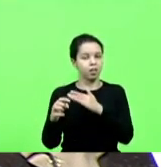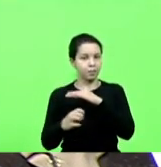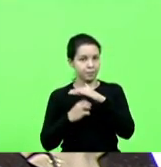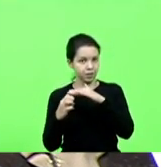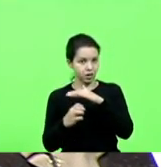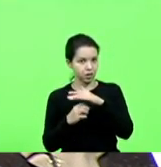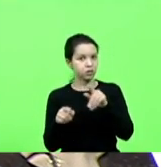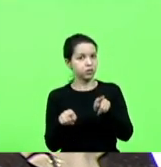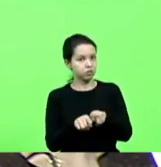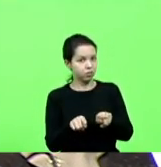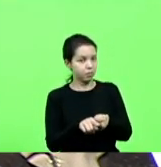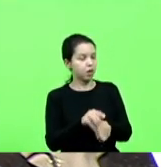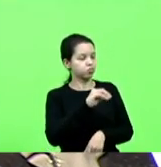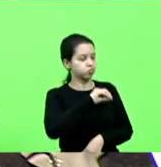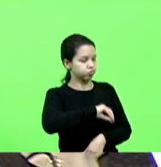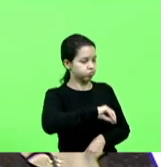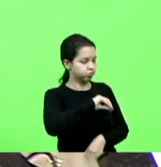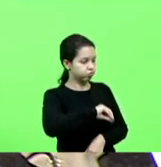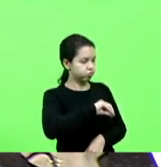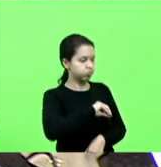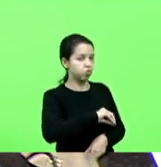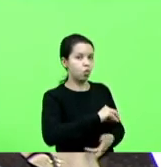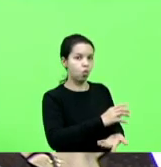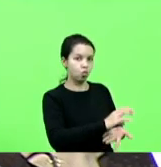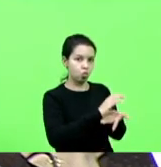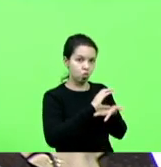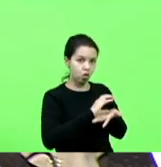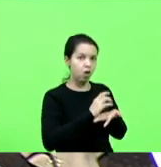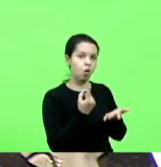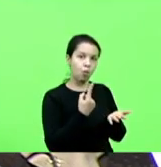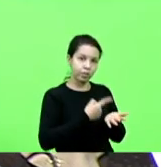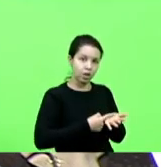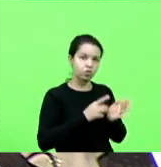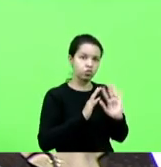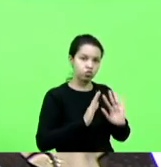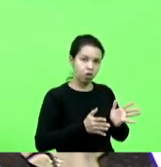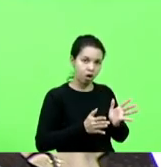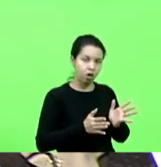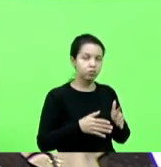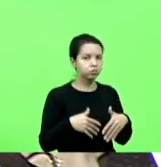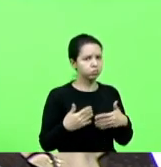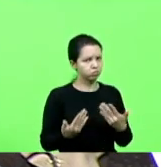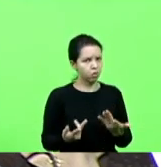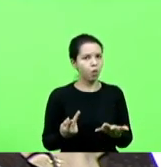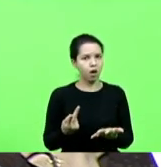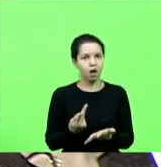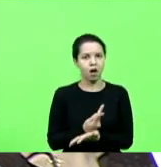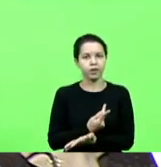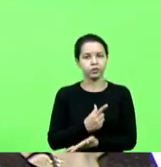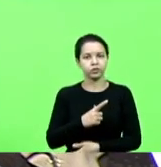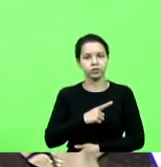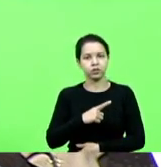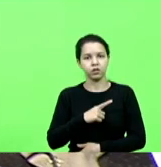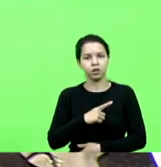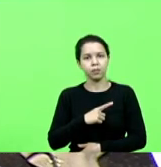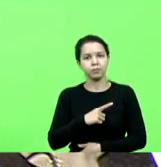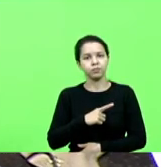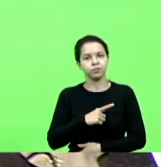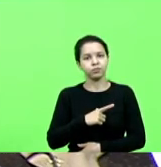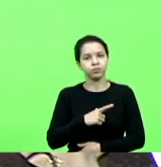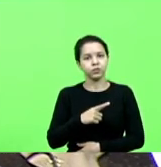comprometeu receber para administrar, alguma coisa está errada. E nós não podemos deixar que